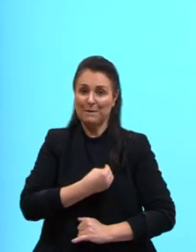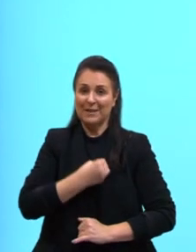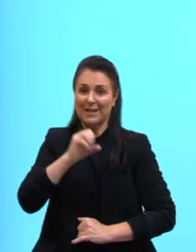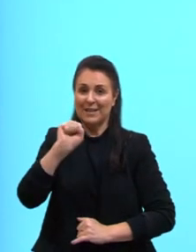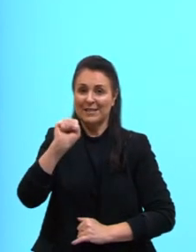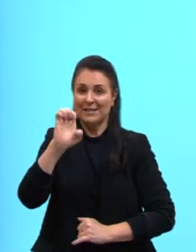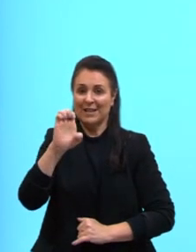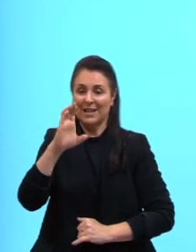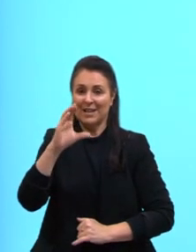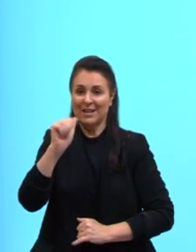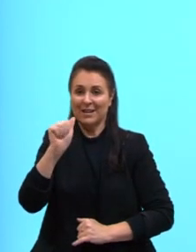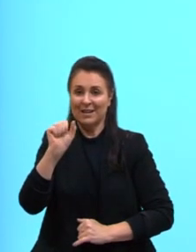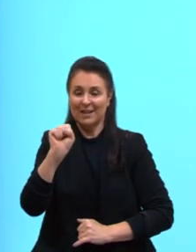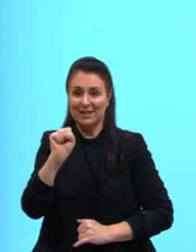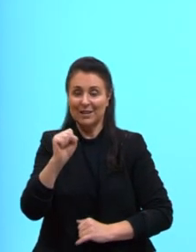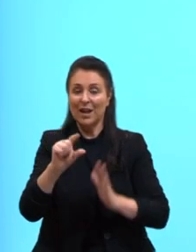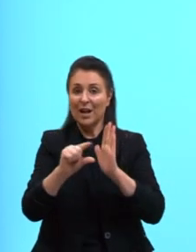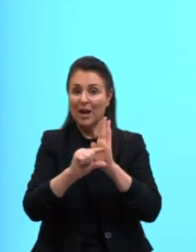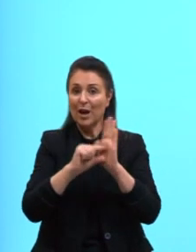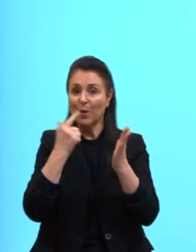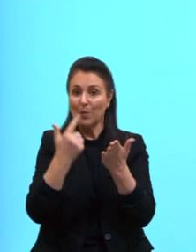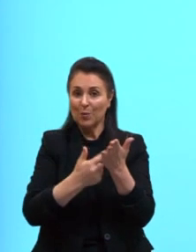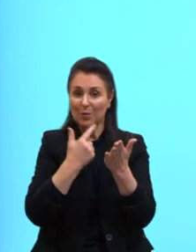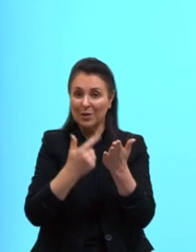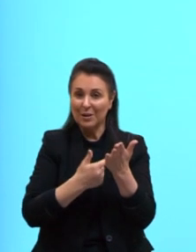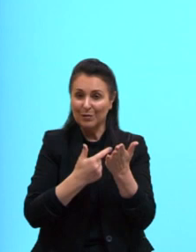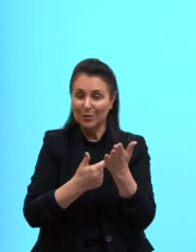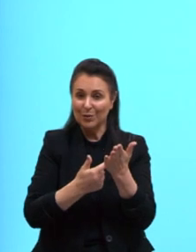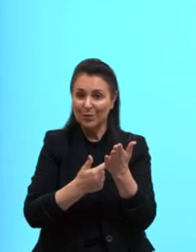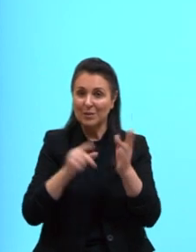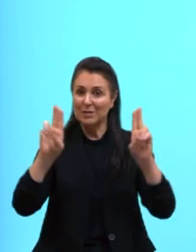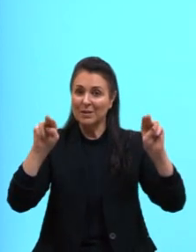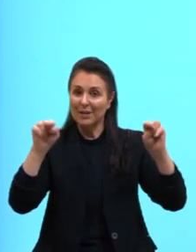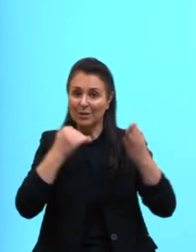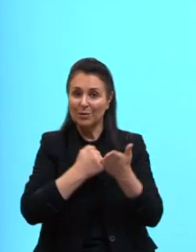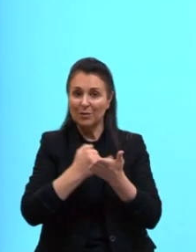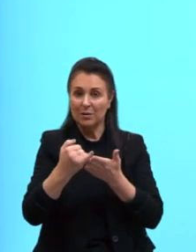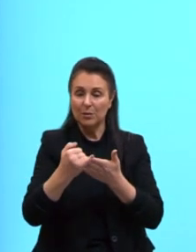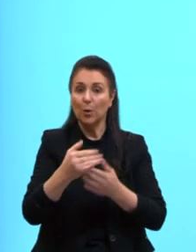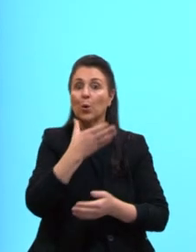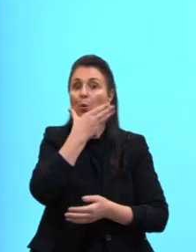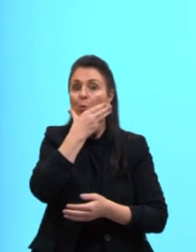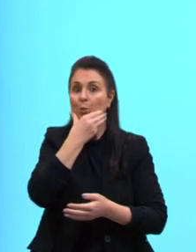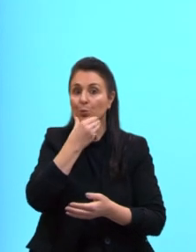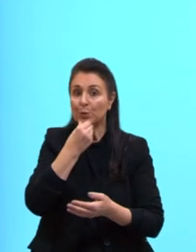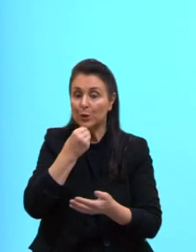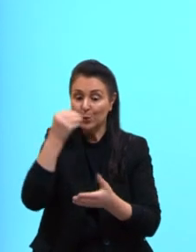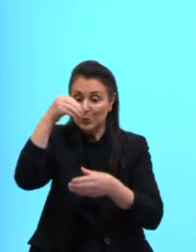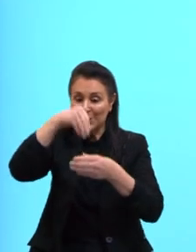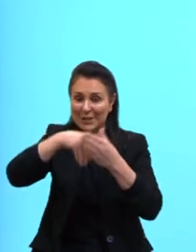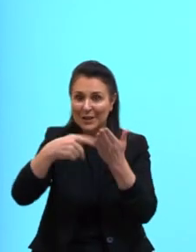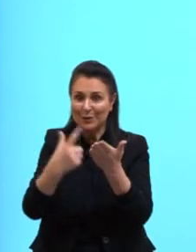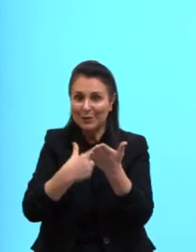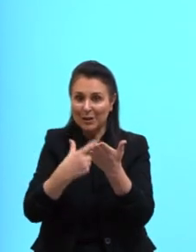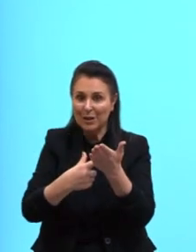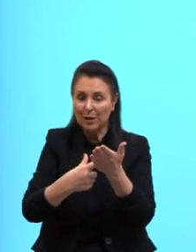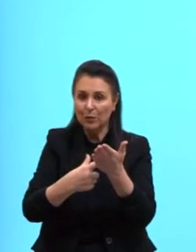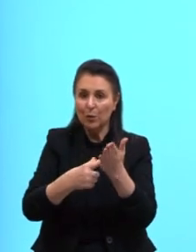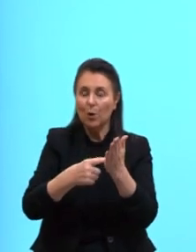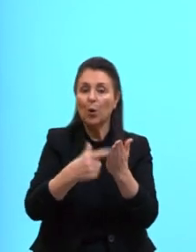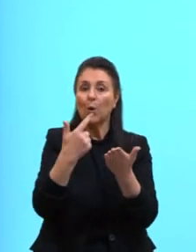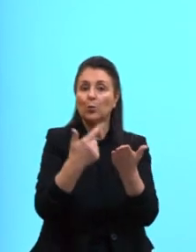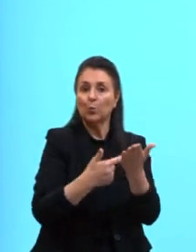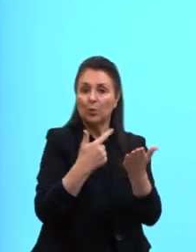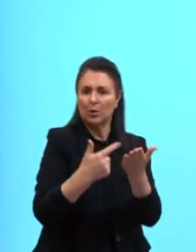referência da obra que foi citada lá na introdução. Mas eu não estou dizendo assim como os meninos do livro ou da obra literária Vidas